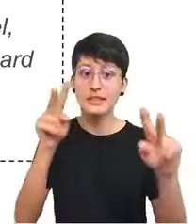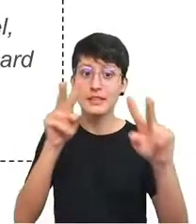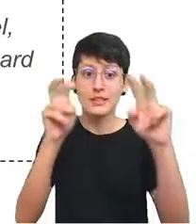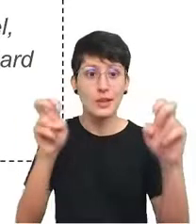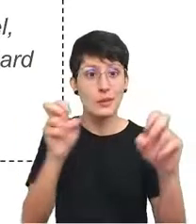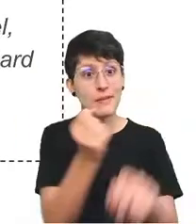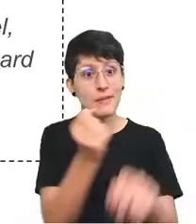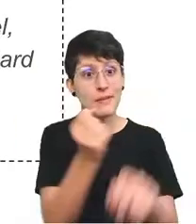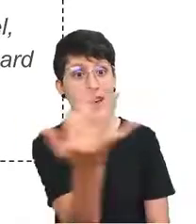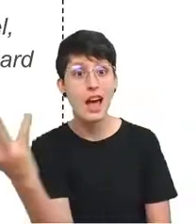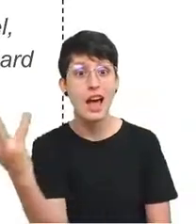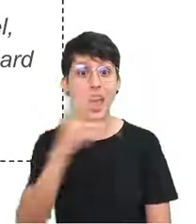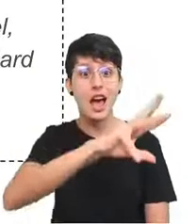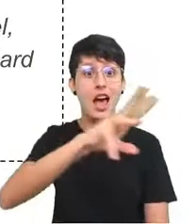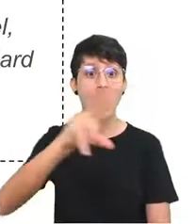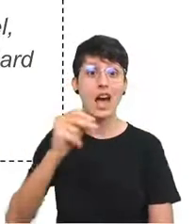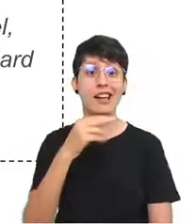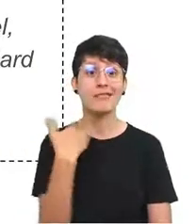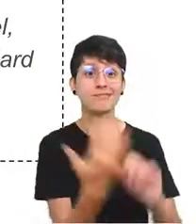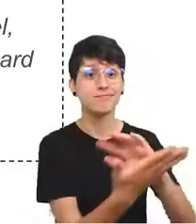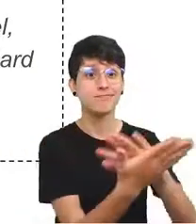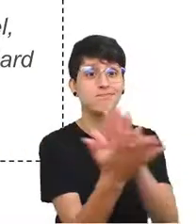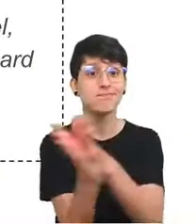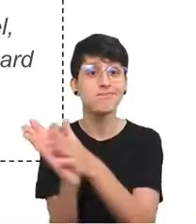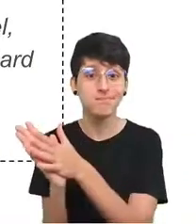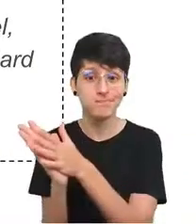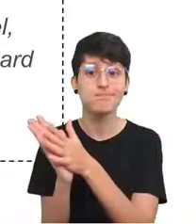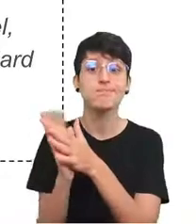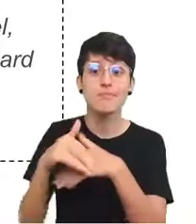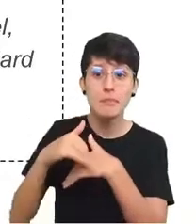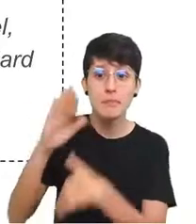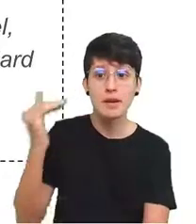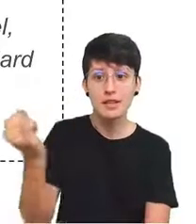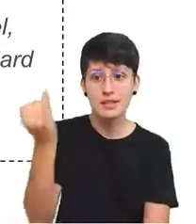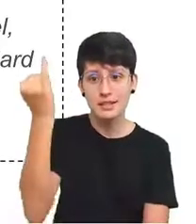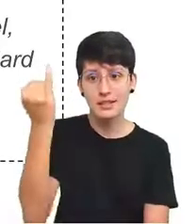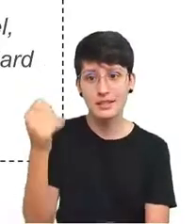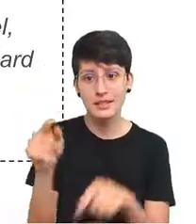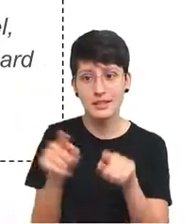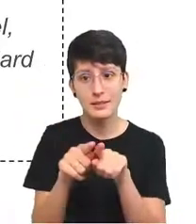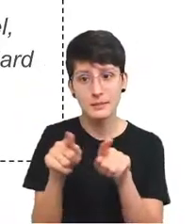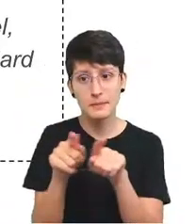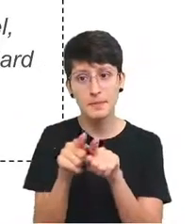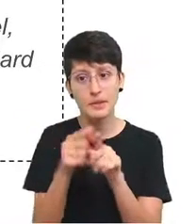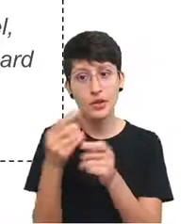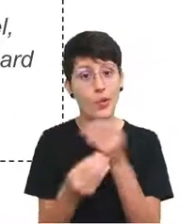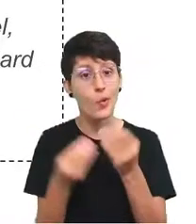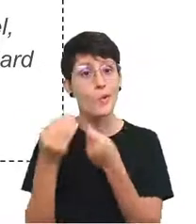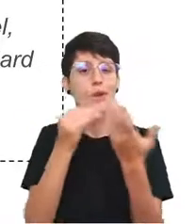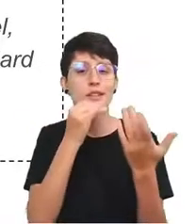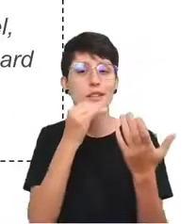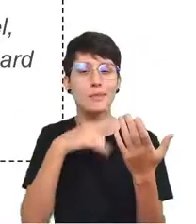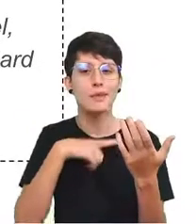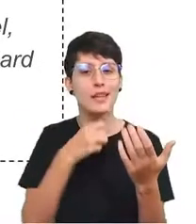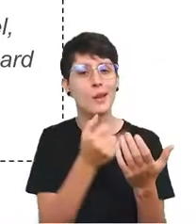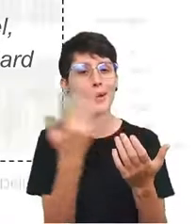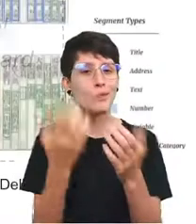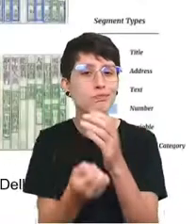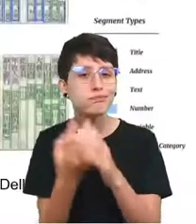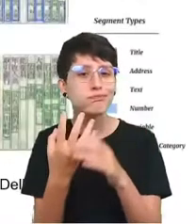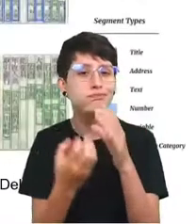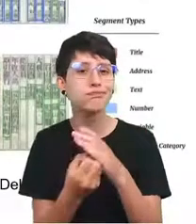mortes. E nesse caso, é ainda mais importante ainda. É mais importante ainda. Então, gente fez questão de produzir algo que